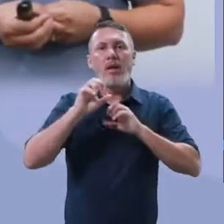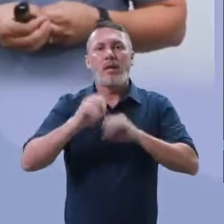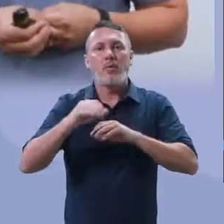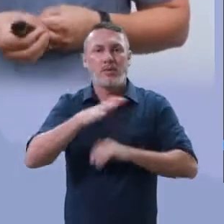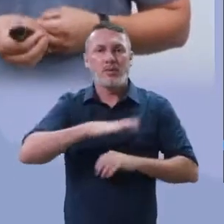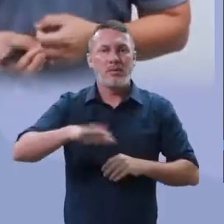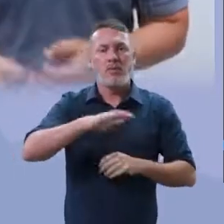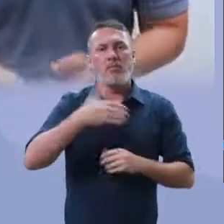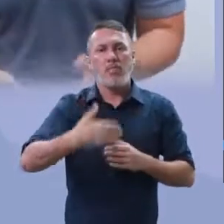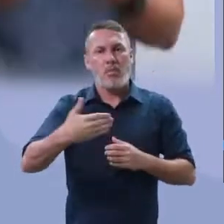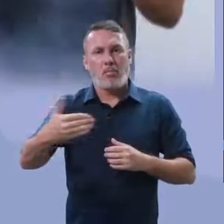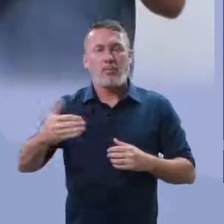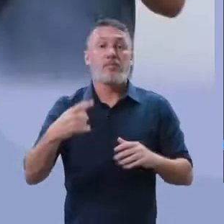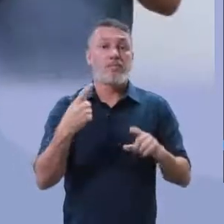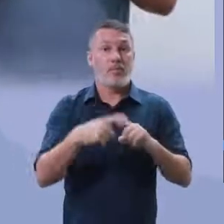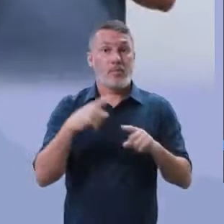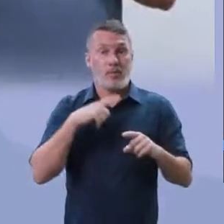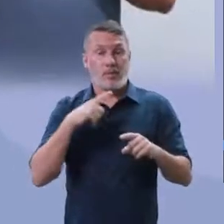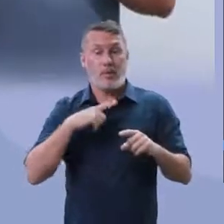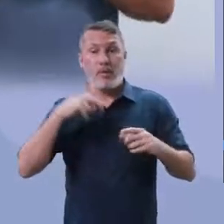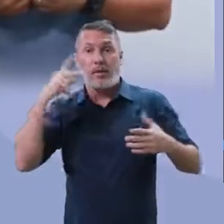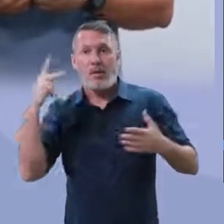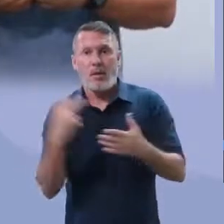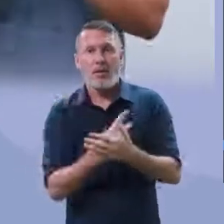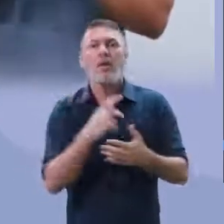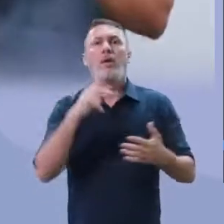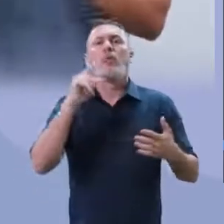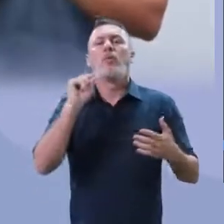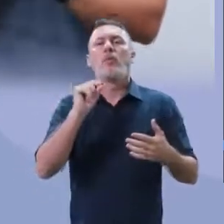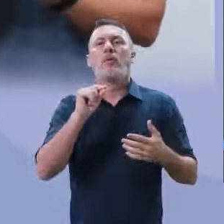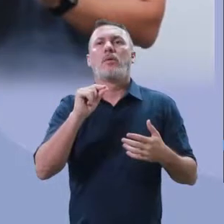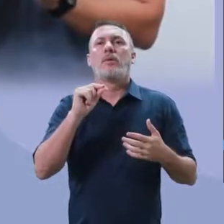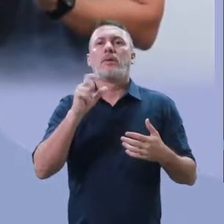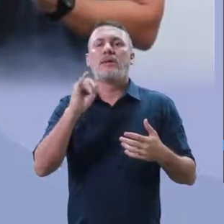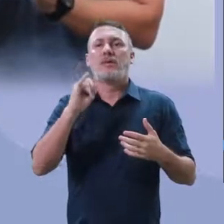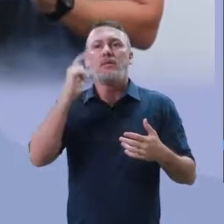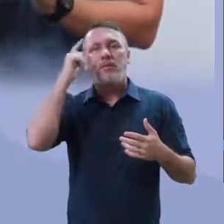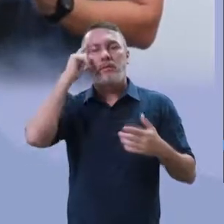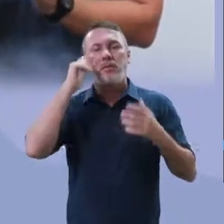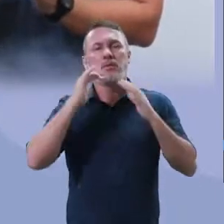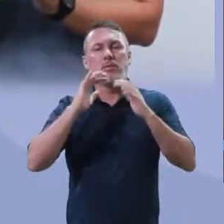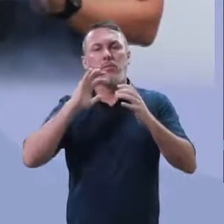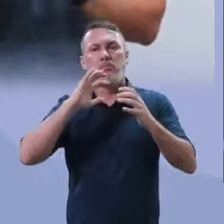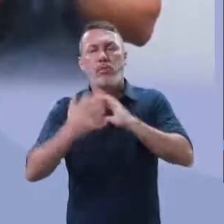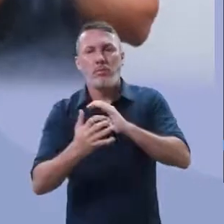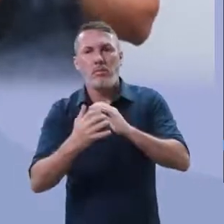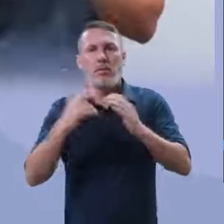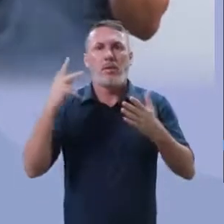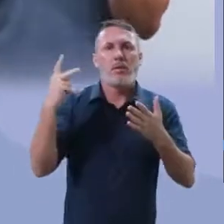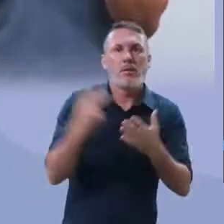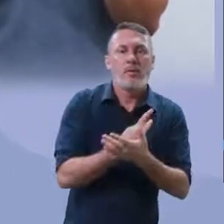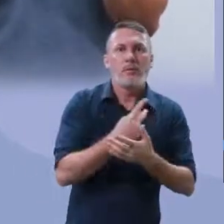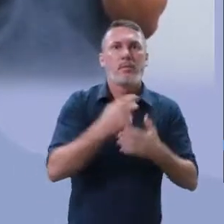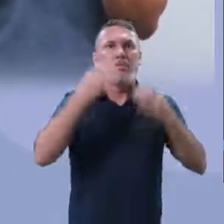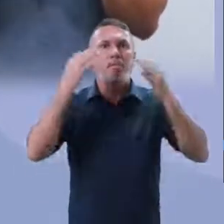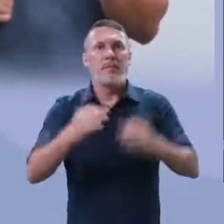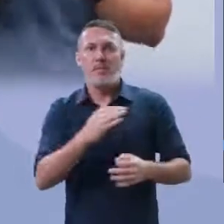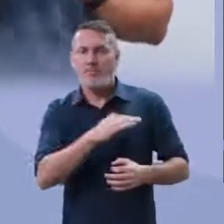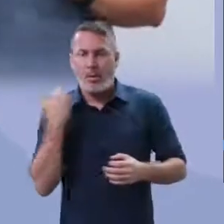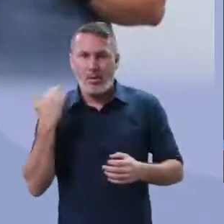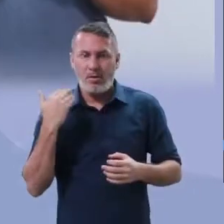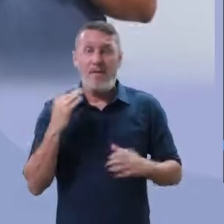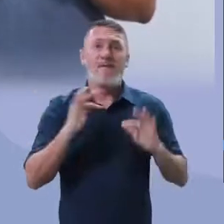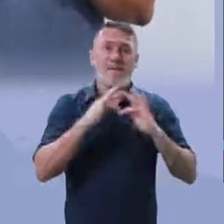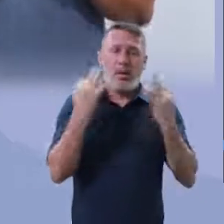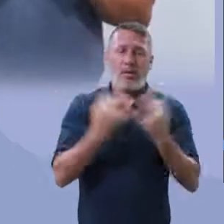frequentes. Porque quando acontece o fato decretado a morte encefálica, o quadro clínico definitivo,